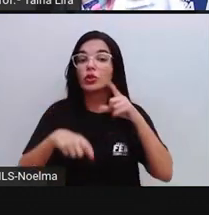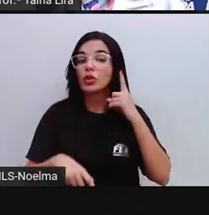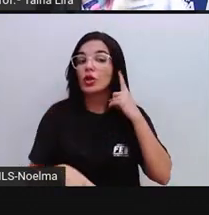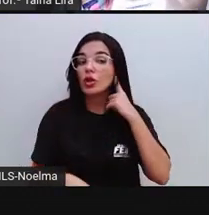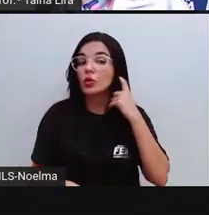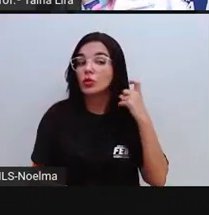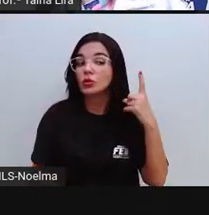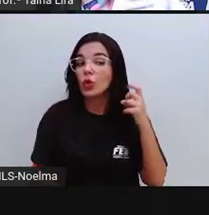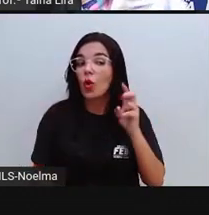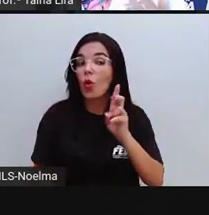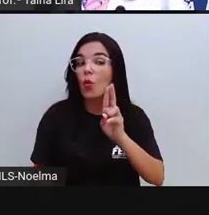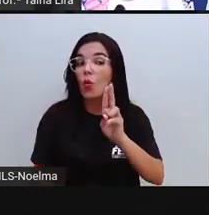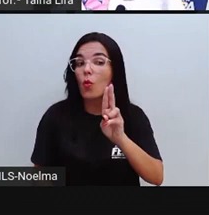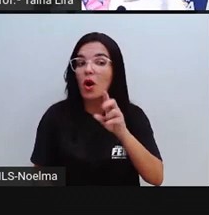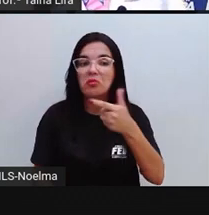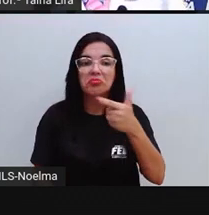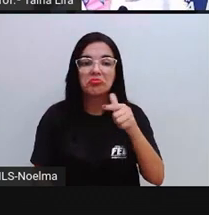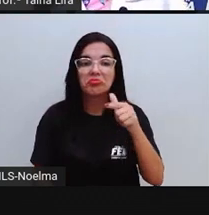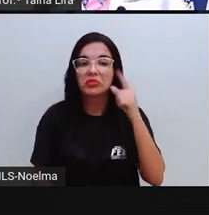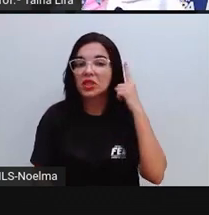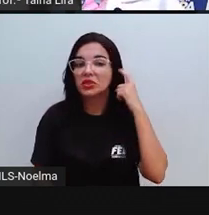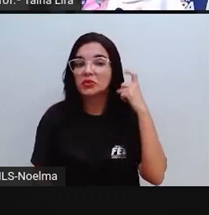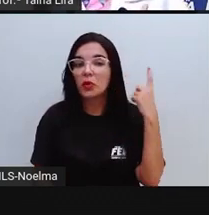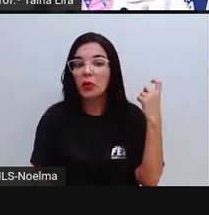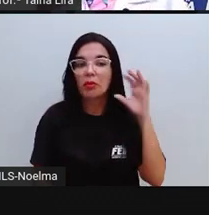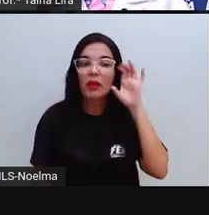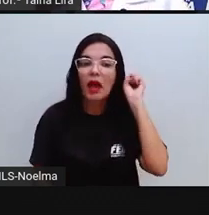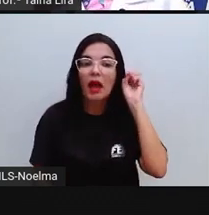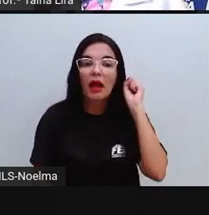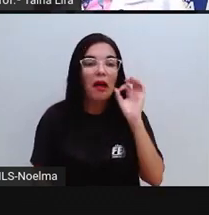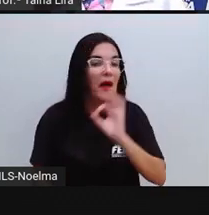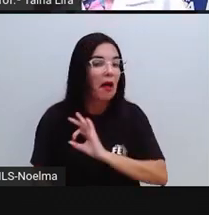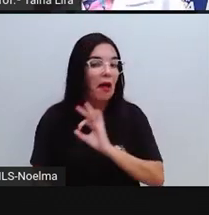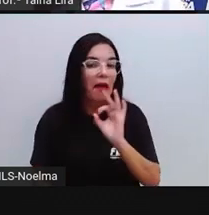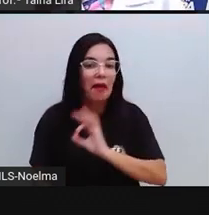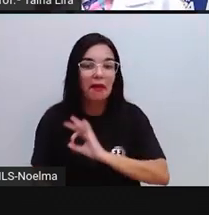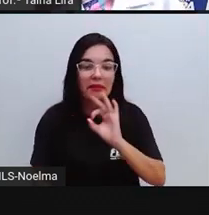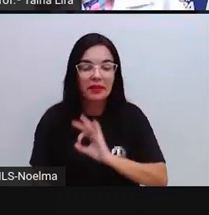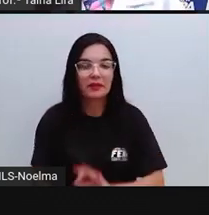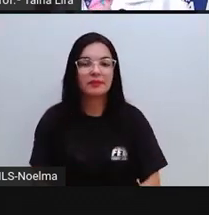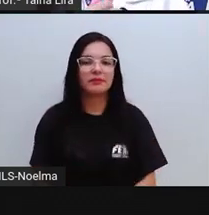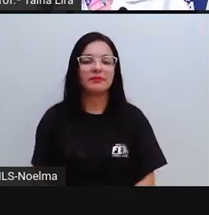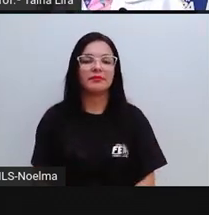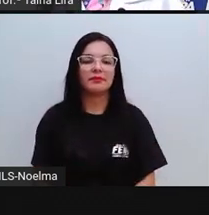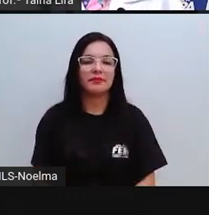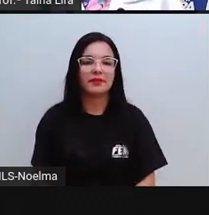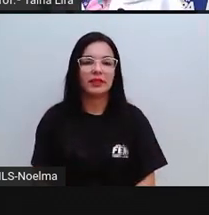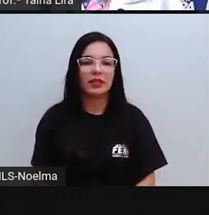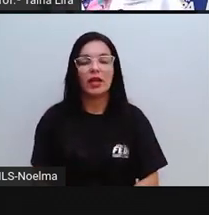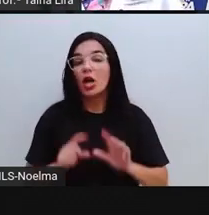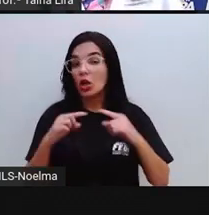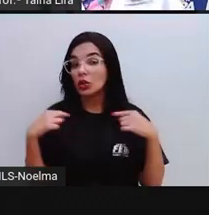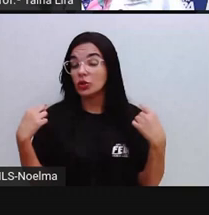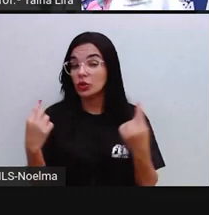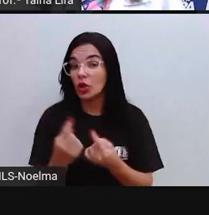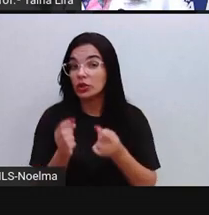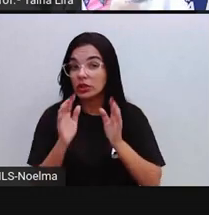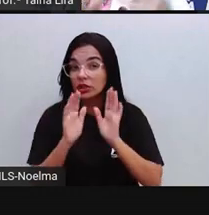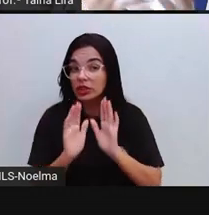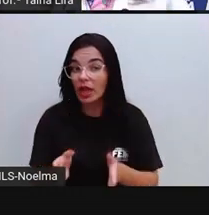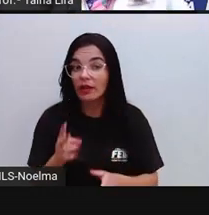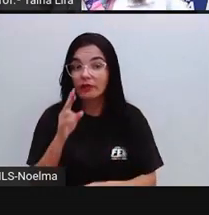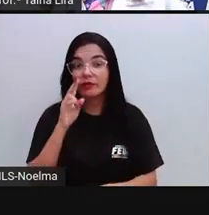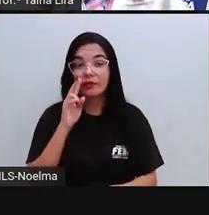pronunciado ou não é ouvido. Então, nós já vimos também, segundo ano, algumas